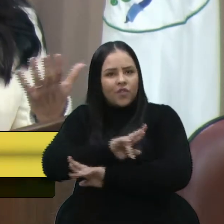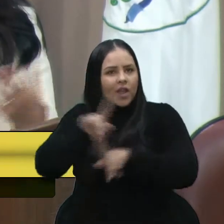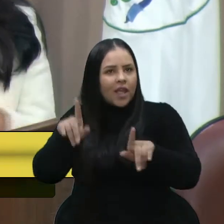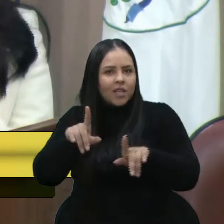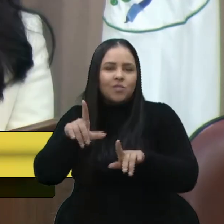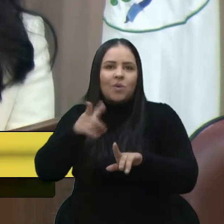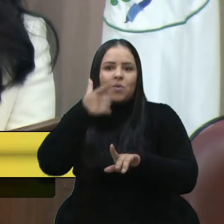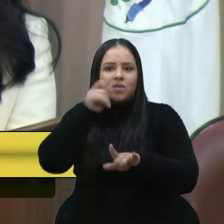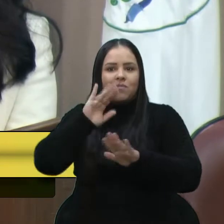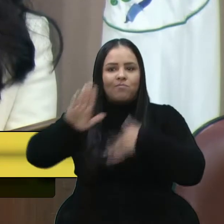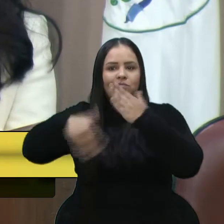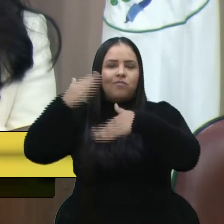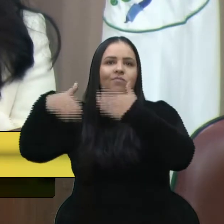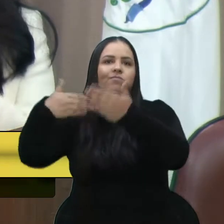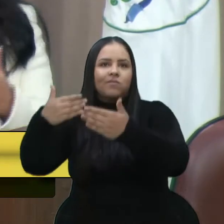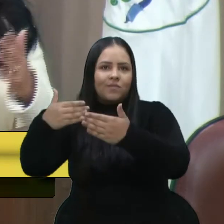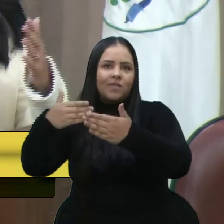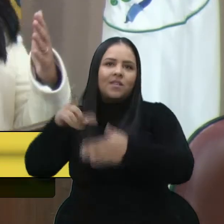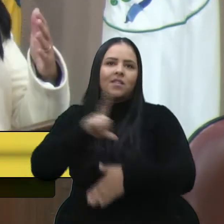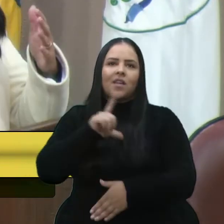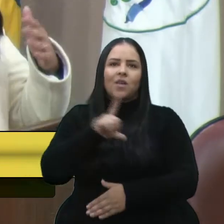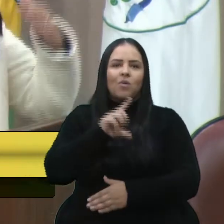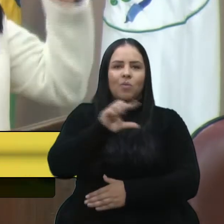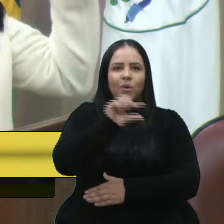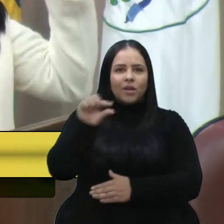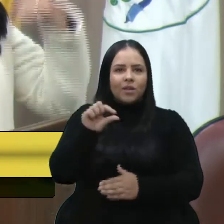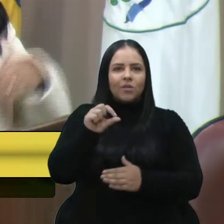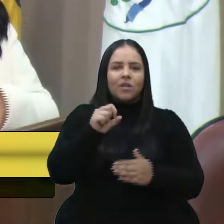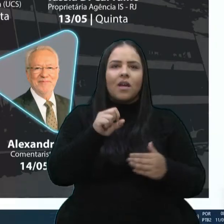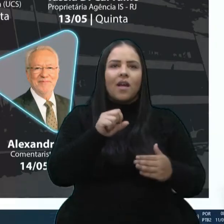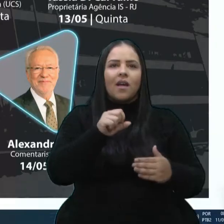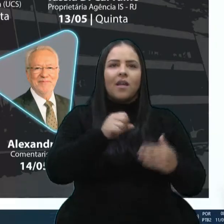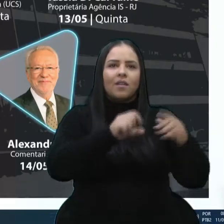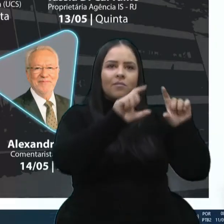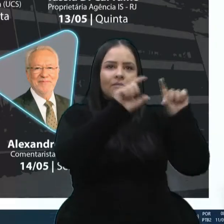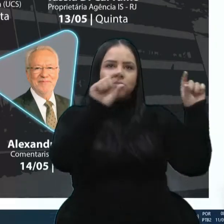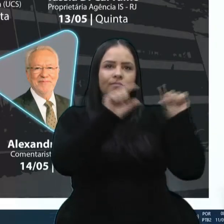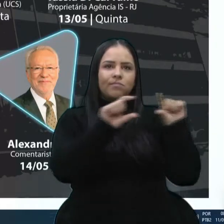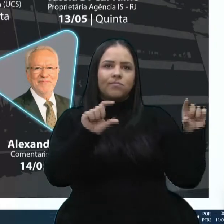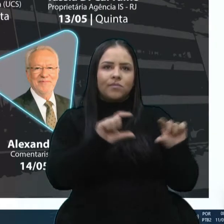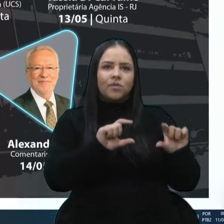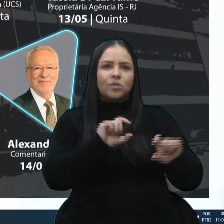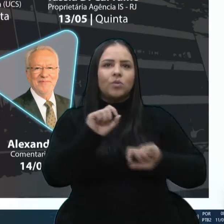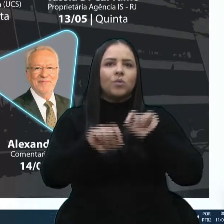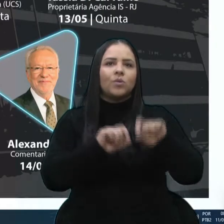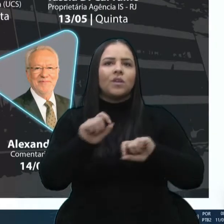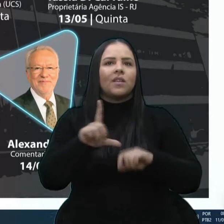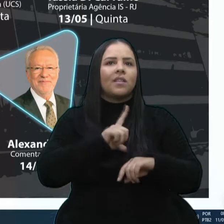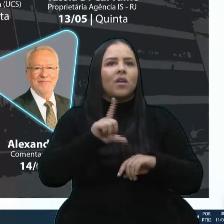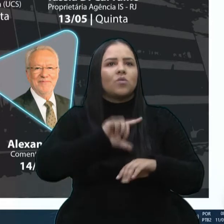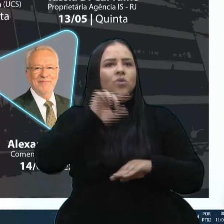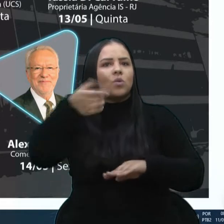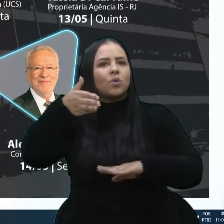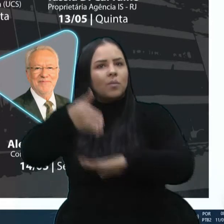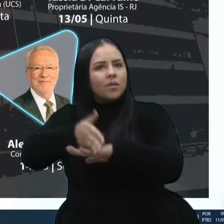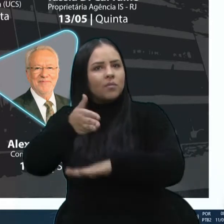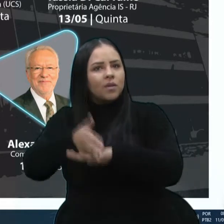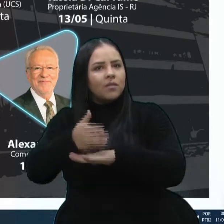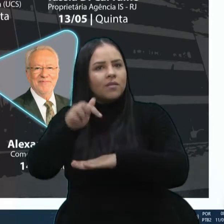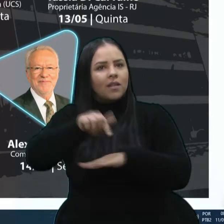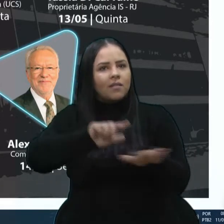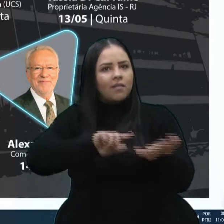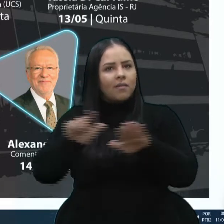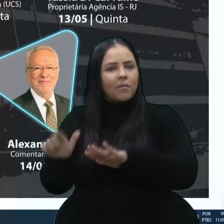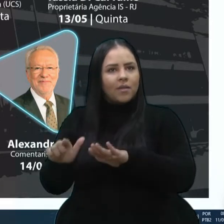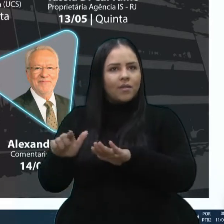conseguir crescer. Então, tem aí um pouco da programação, enquanto eu cedo a parte, a gente pode acompanhar também os outros participantes ao longo dessa